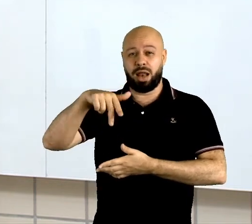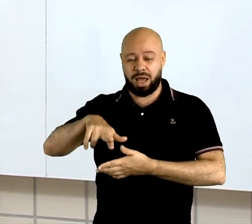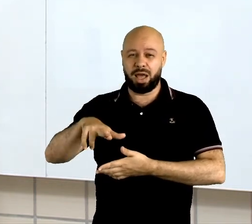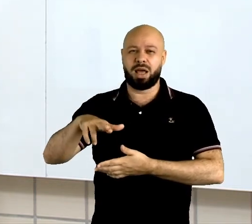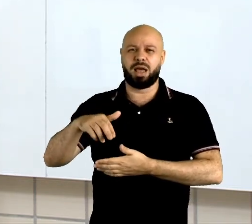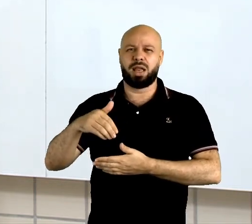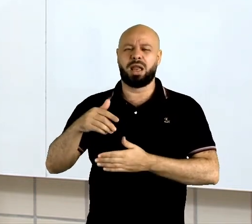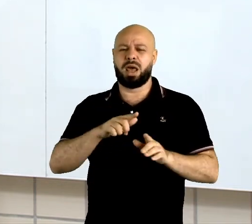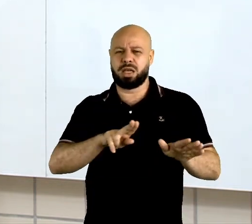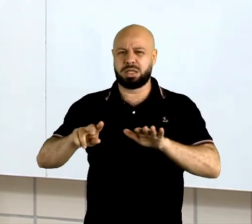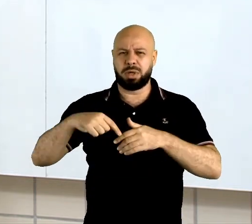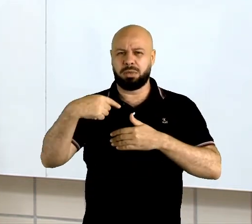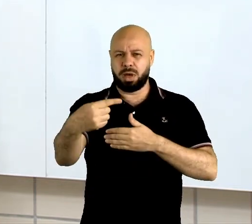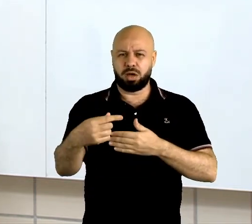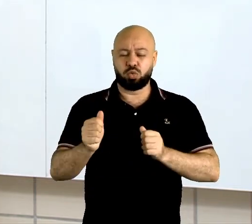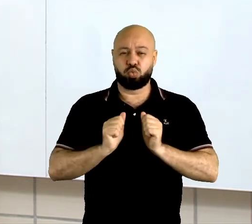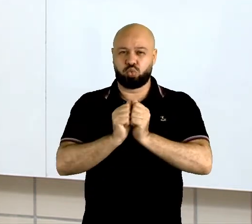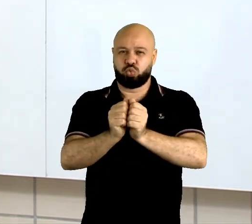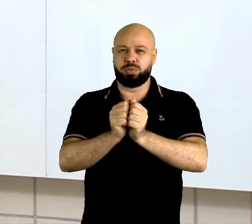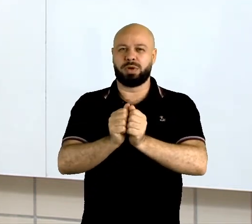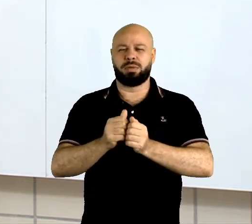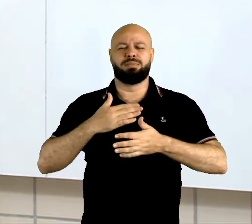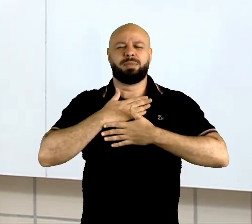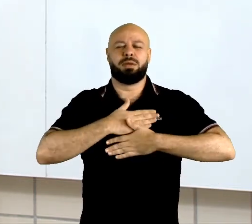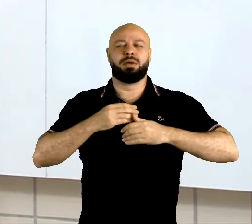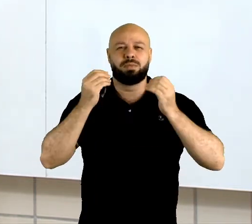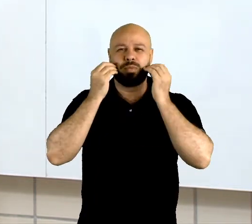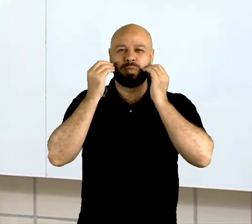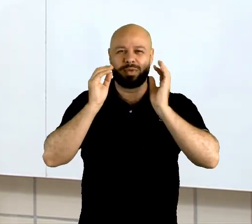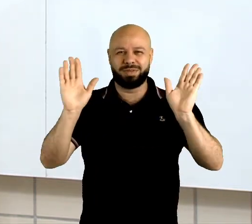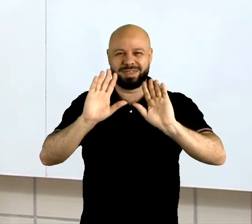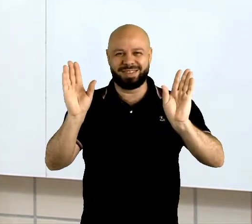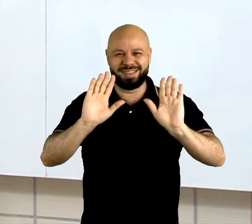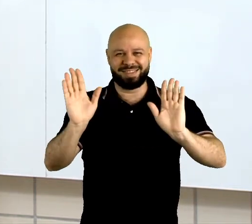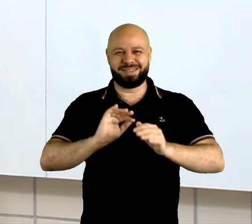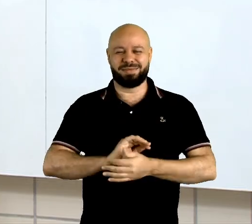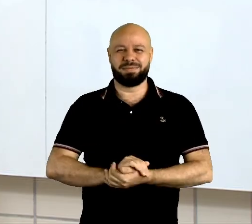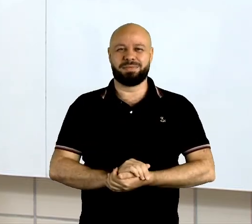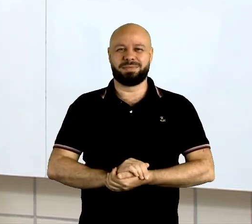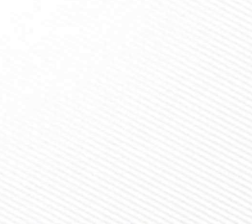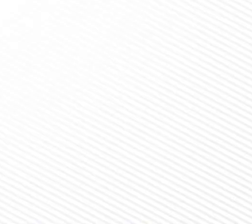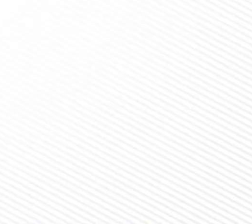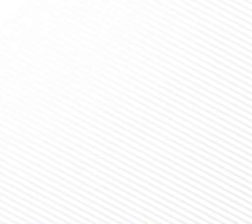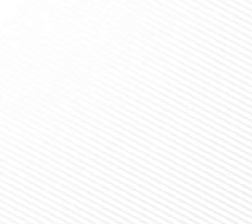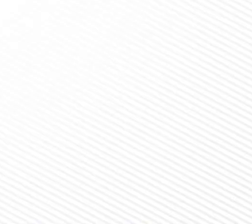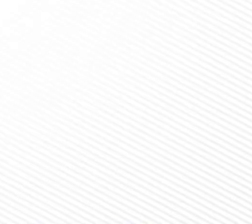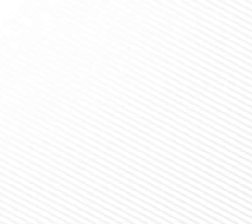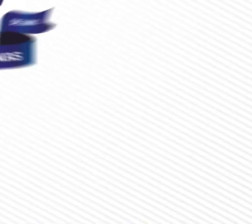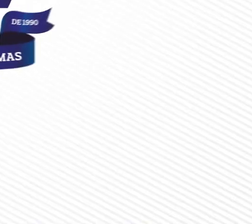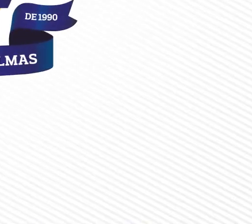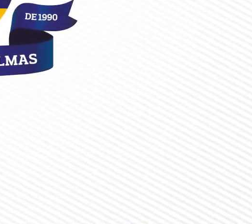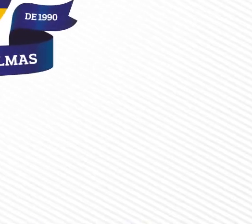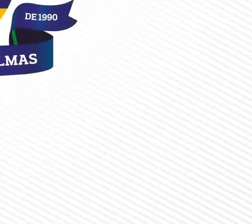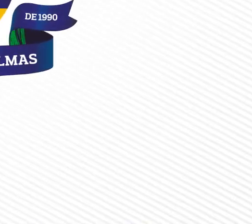estará com vocês, tá? Foi um prazer. Beijo, beijo. Kisses. Bye, bye. Tchau,